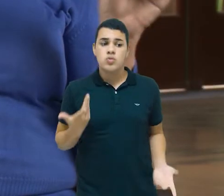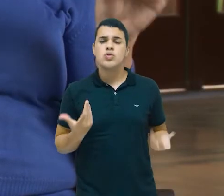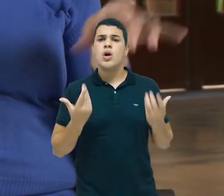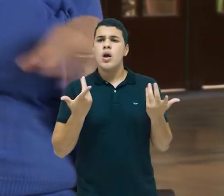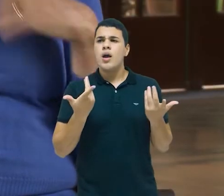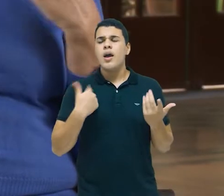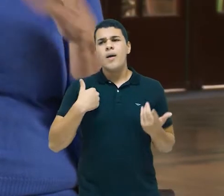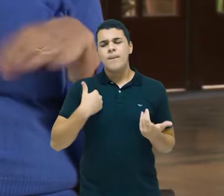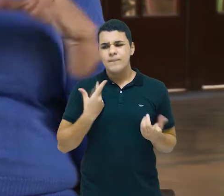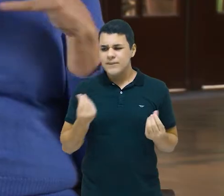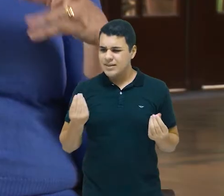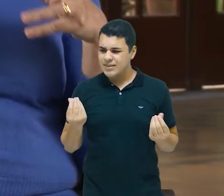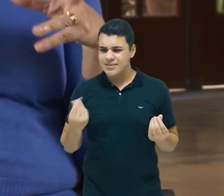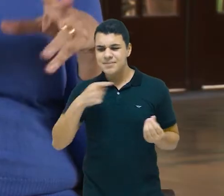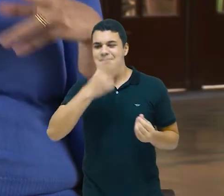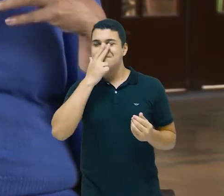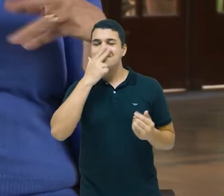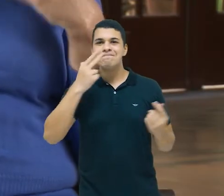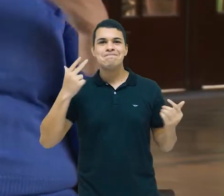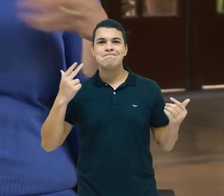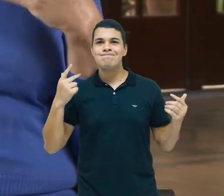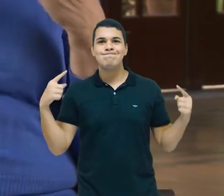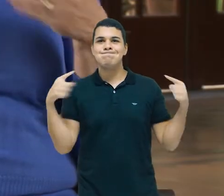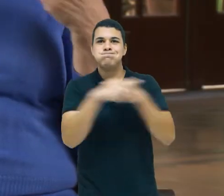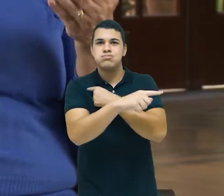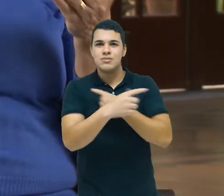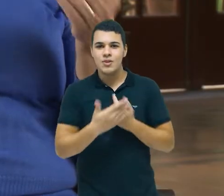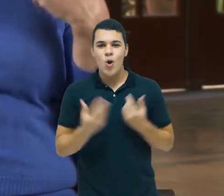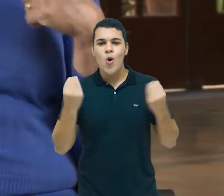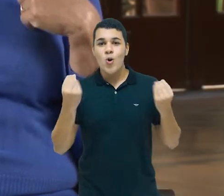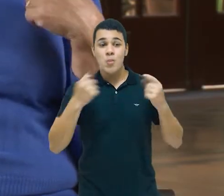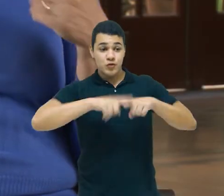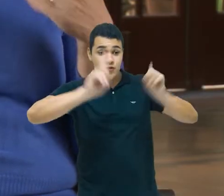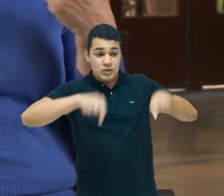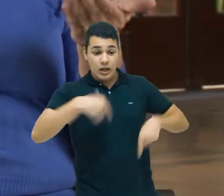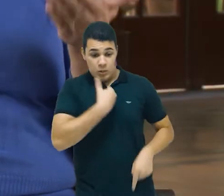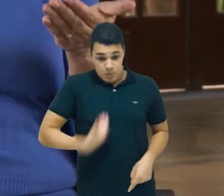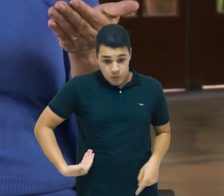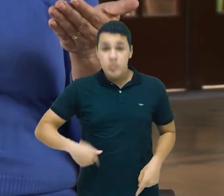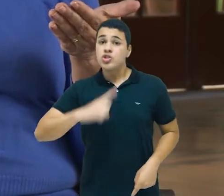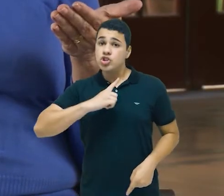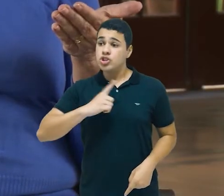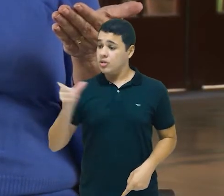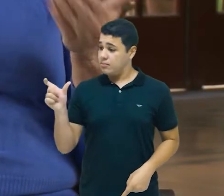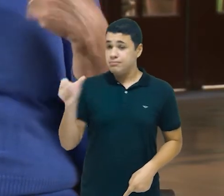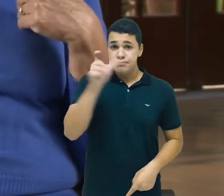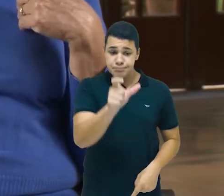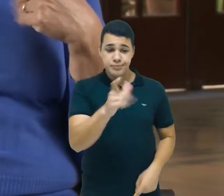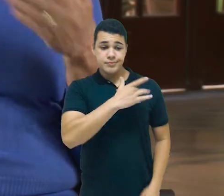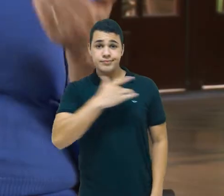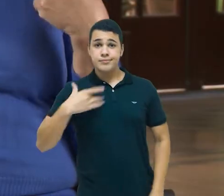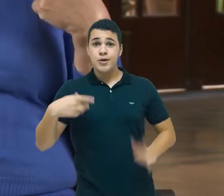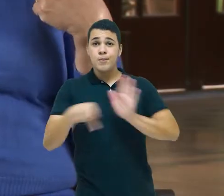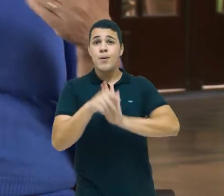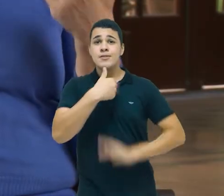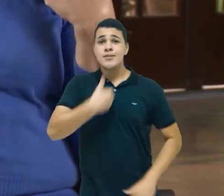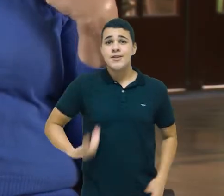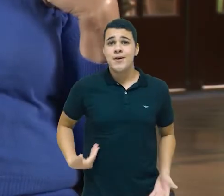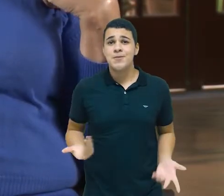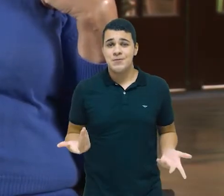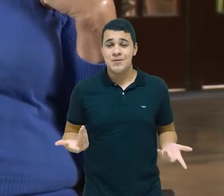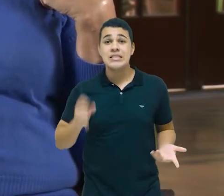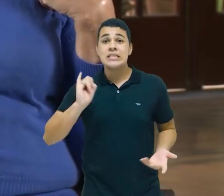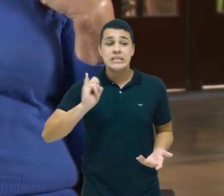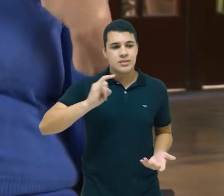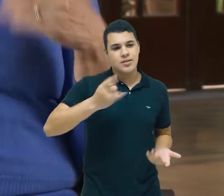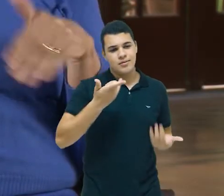diria assim, isso é um paradoxo, não é? Os funcionários públicos terem planos privados de saúde. Porque, é claro que se